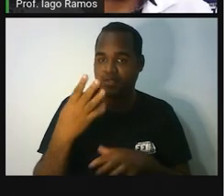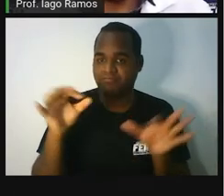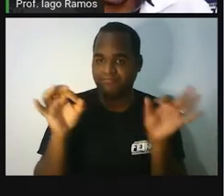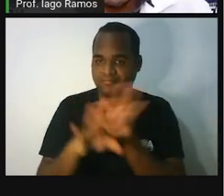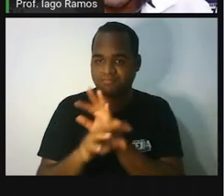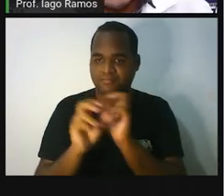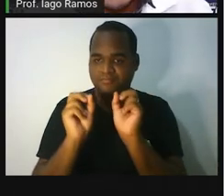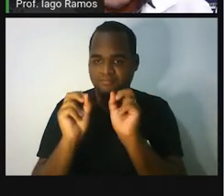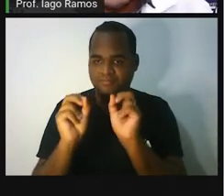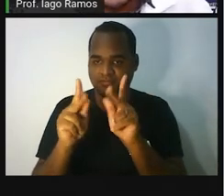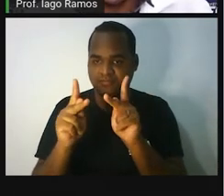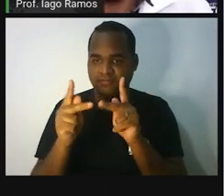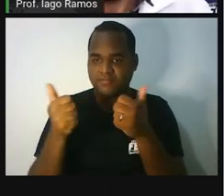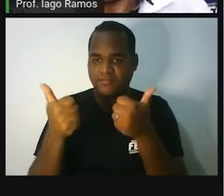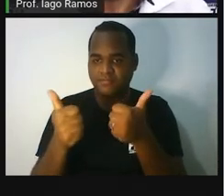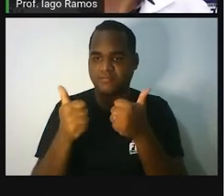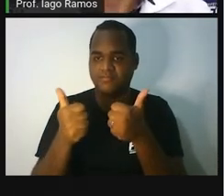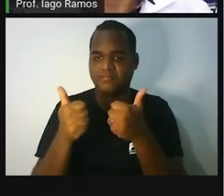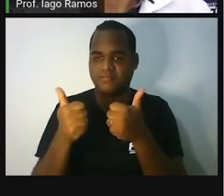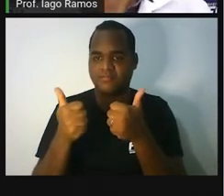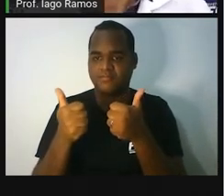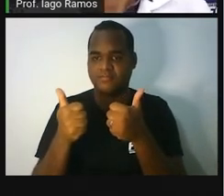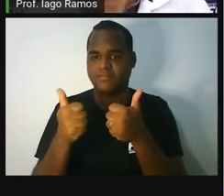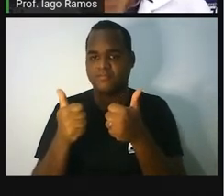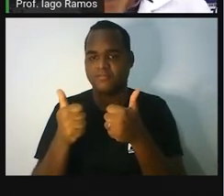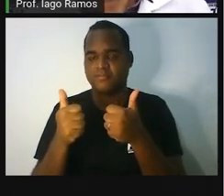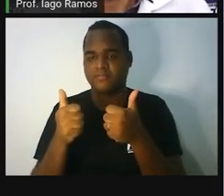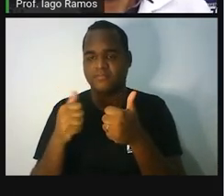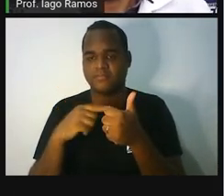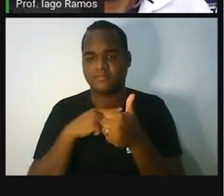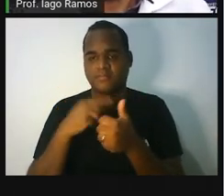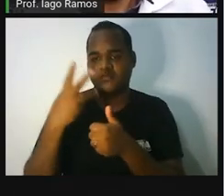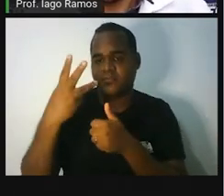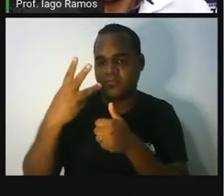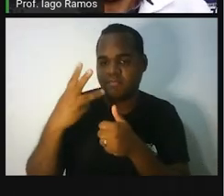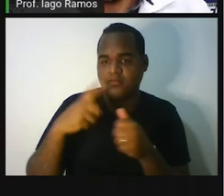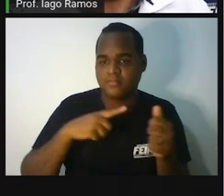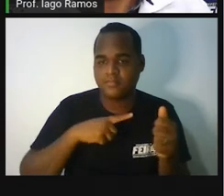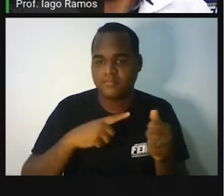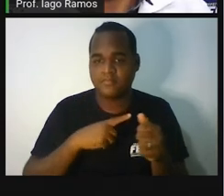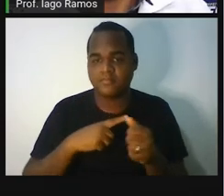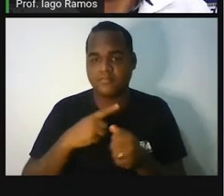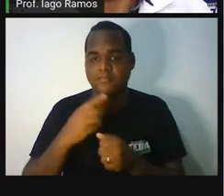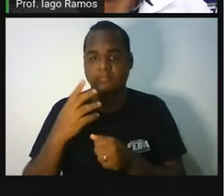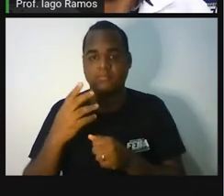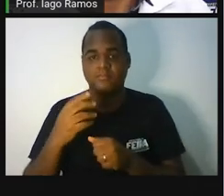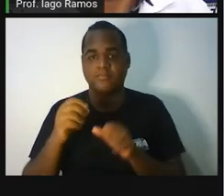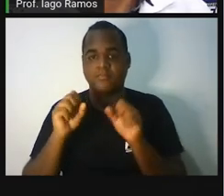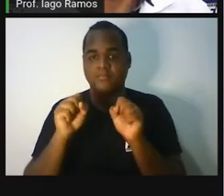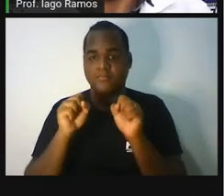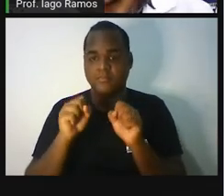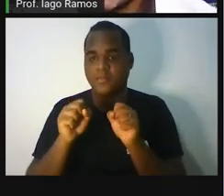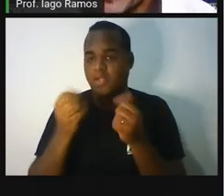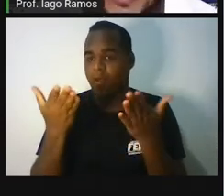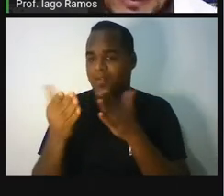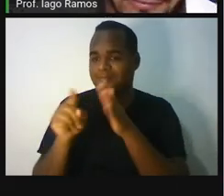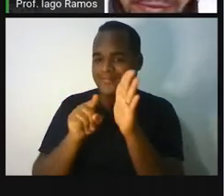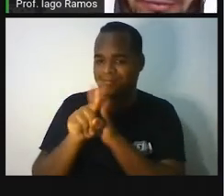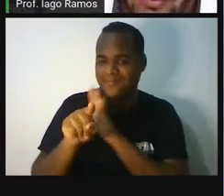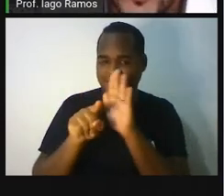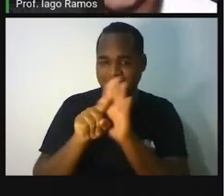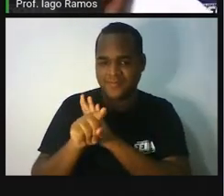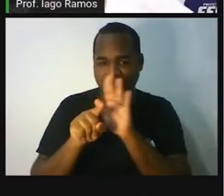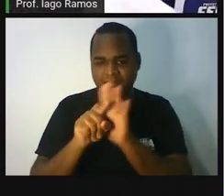Concluímos a etapa três. Próximo. Etapa três já foi. Vamos para a etapa final, que é um quiz.